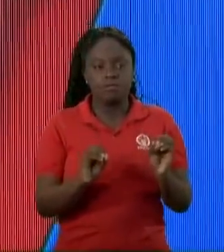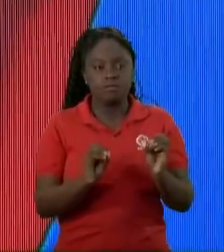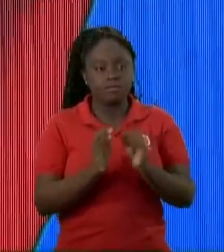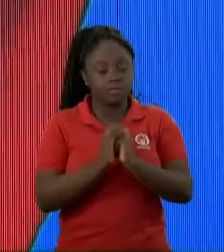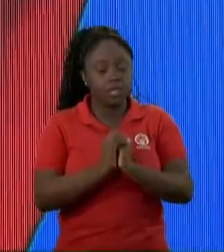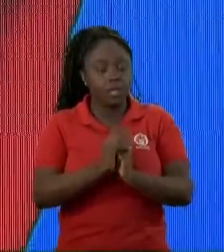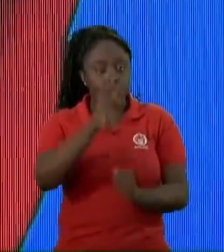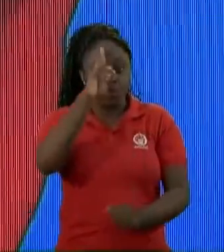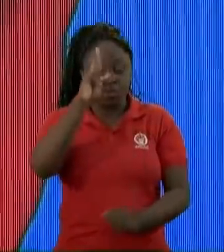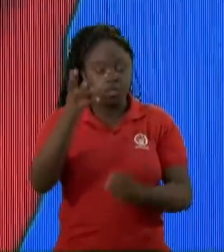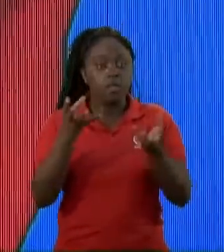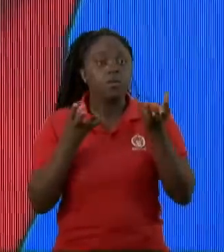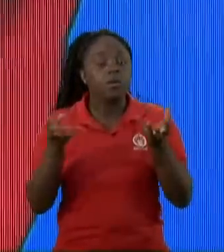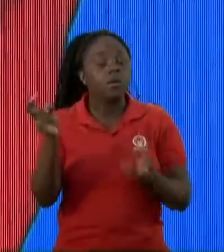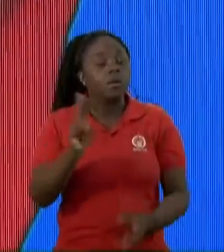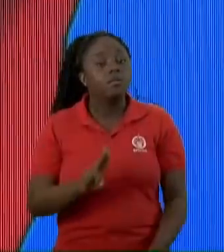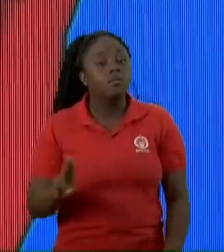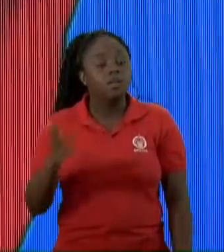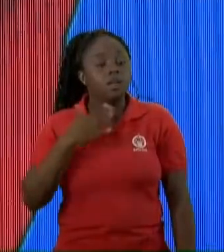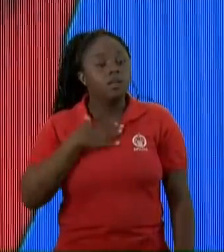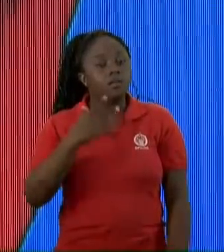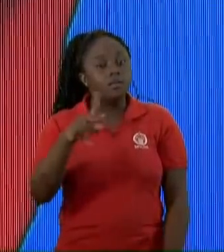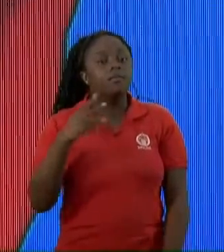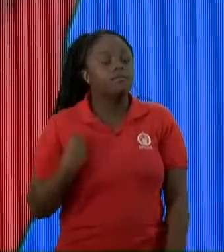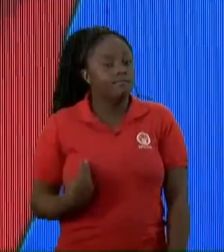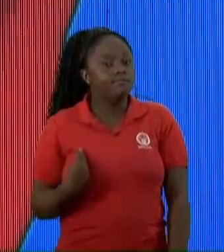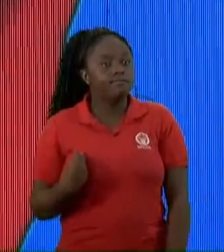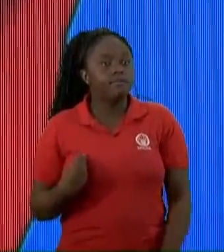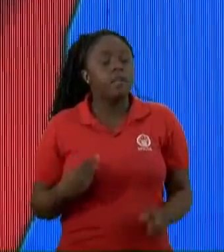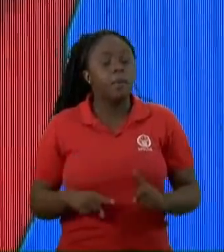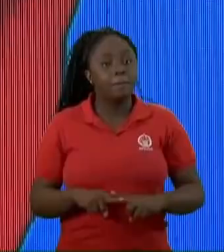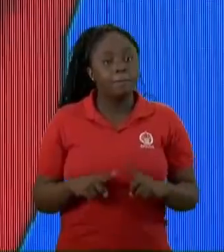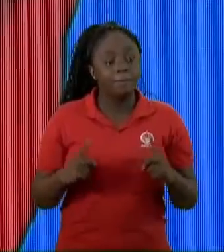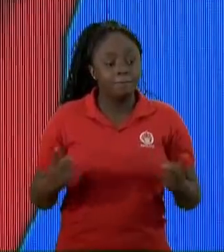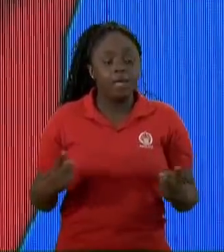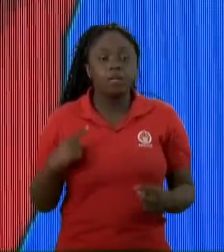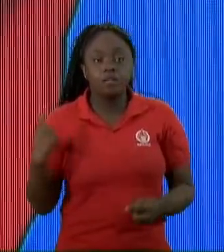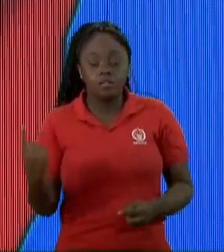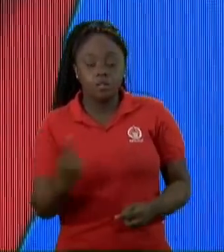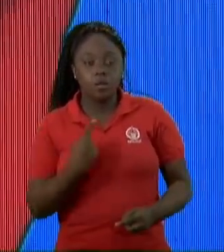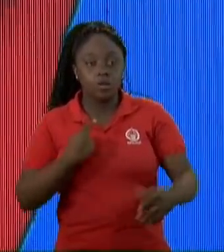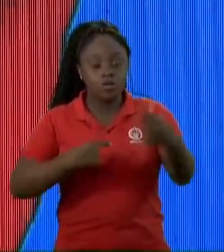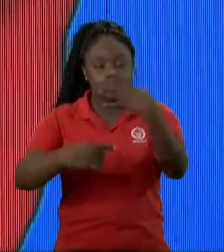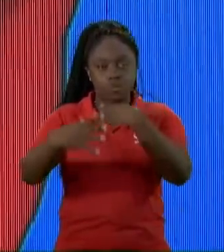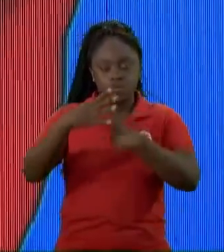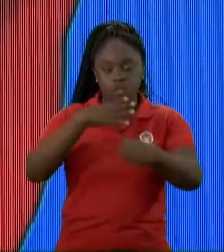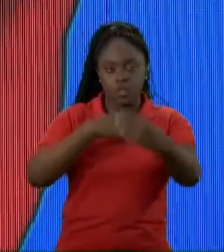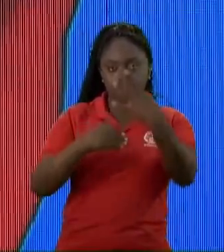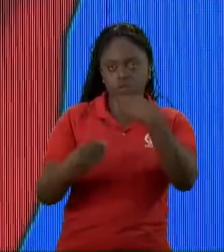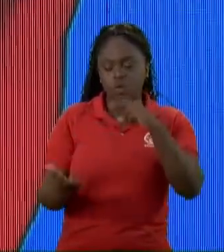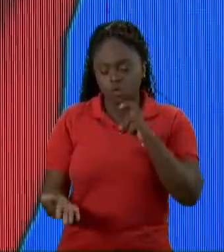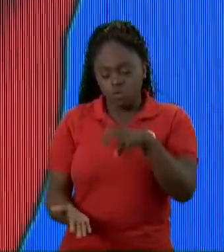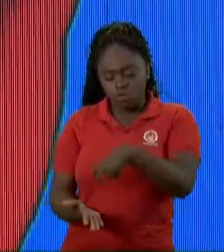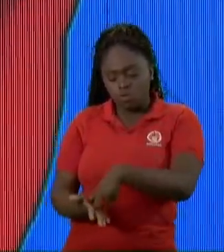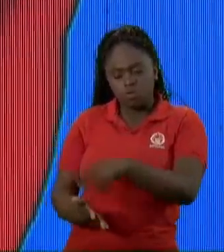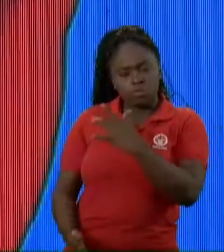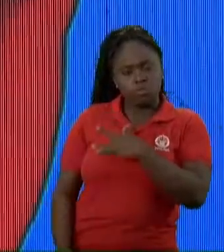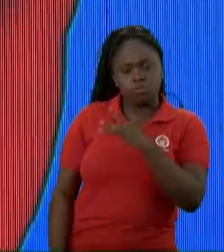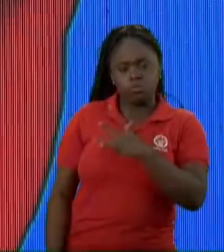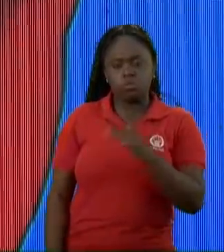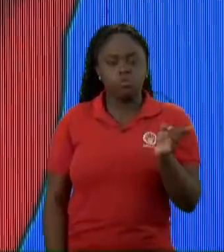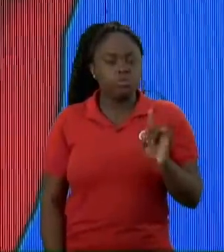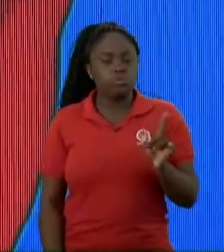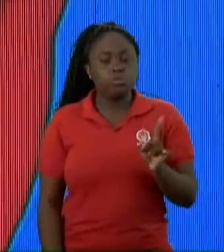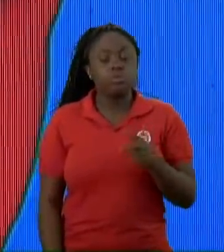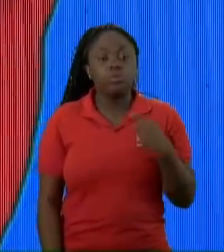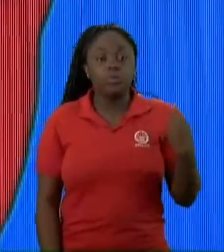quer usar a minha vida e a sua vida Mas nós temos que ser uma geração Que não se dobra ao vitimismo Nós temos